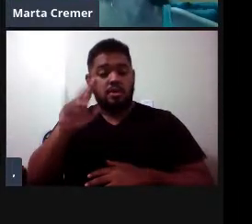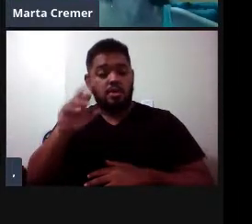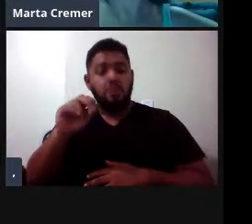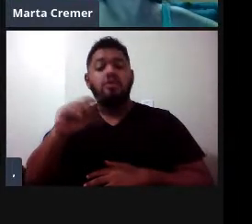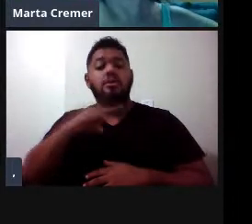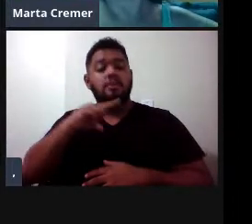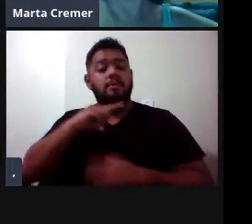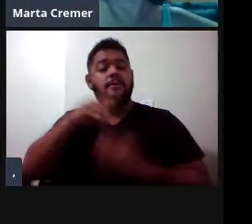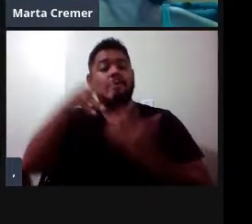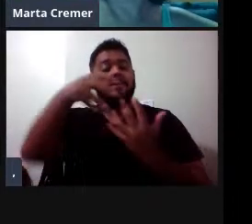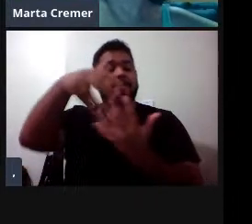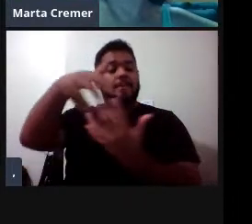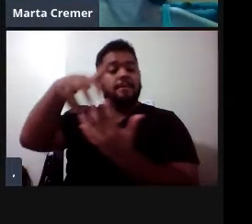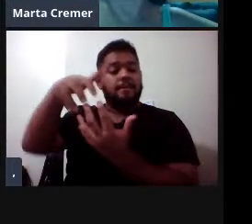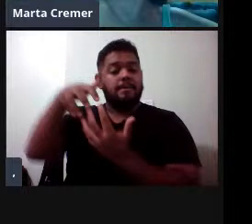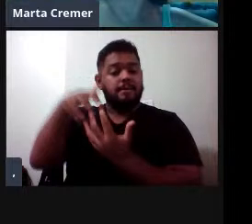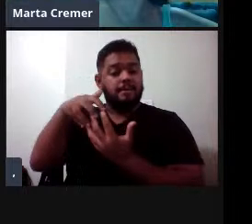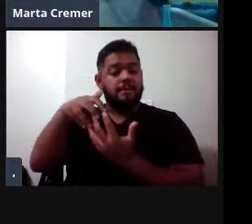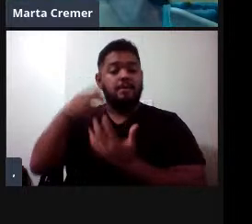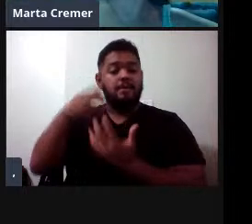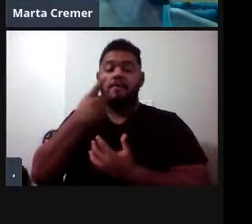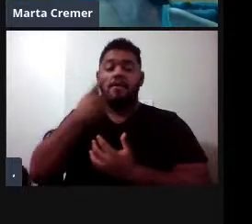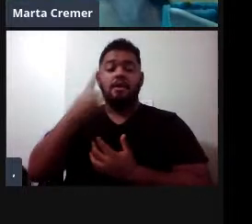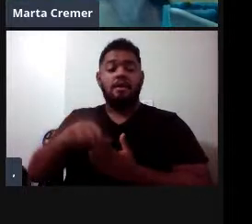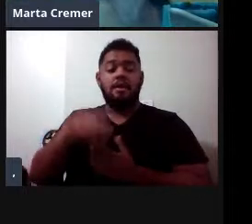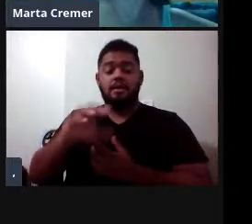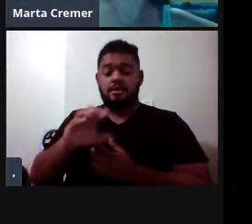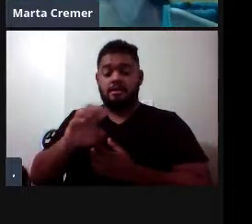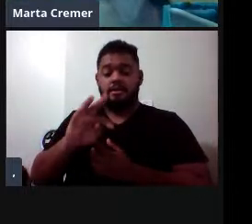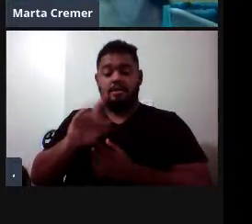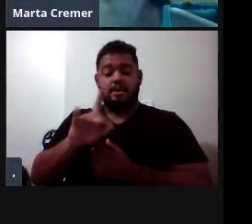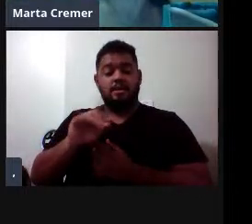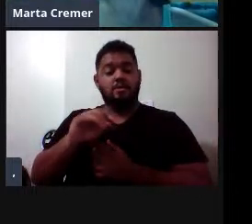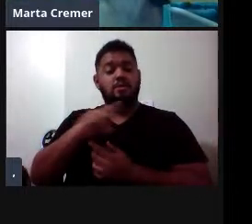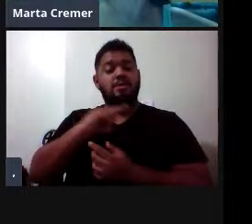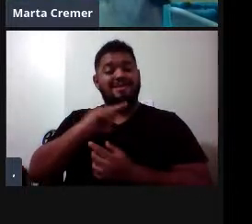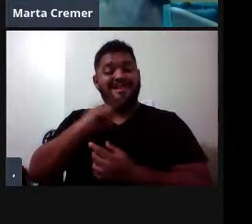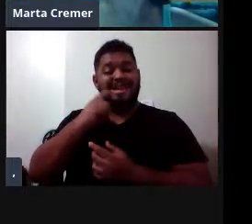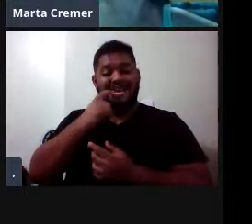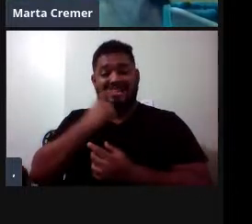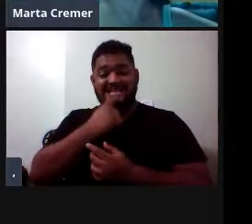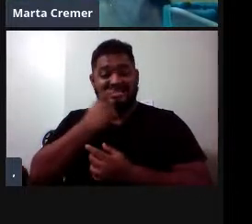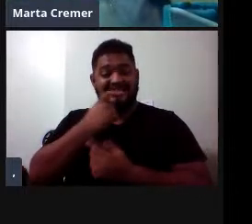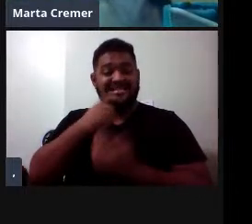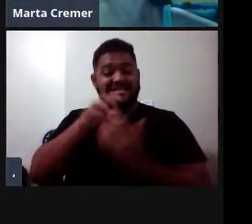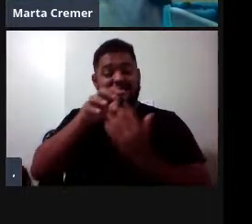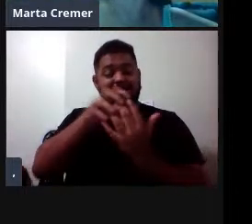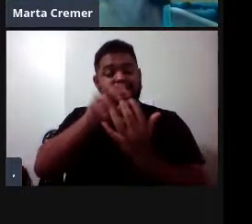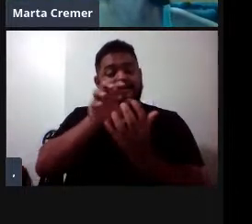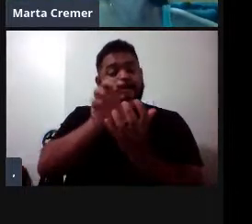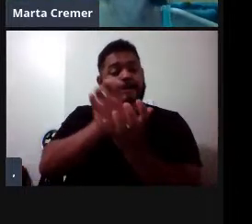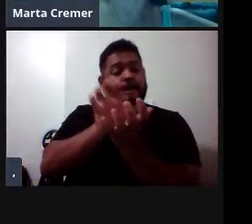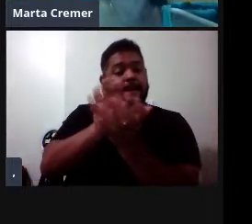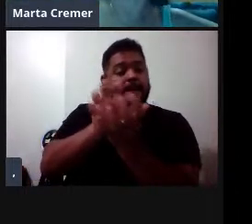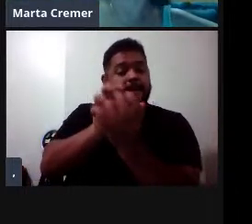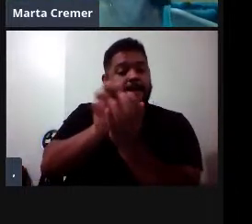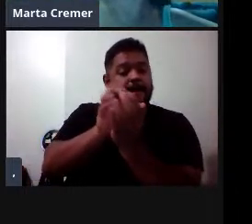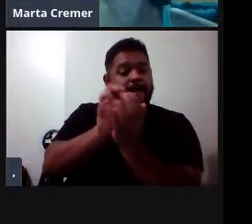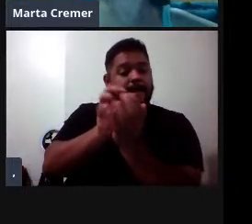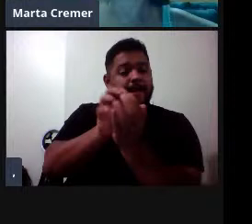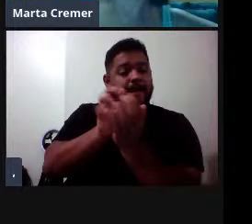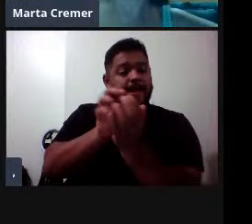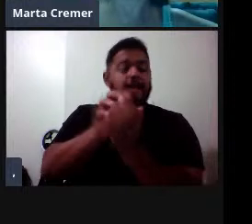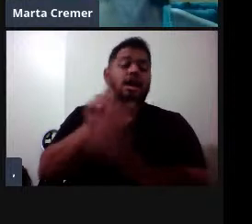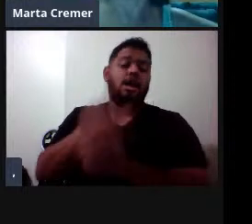cetáceos dentados, a gente poderia dizer, ou seja, que permaneceram com esse aparato, né, bucal, que são os dentes